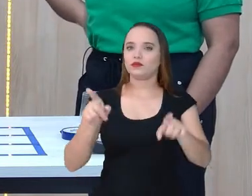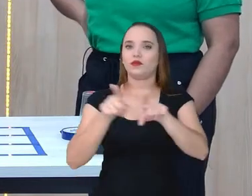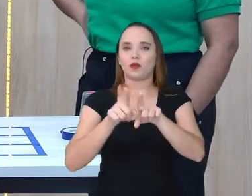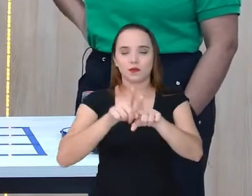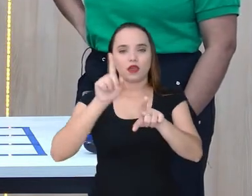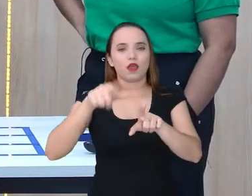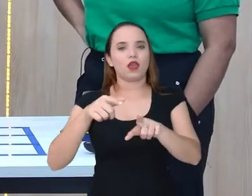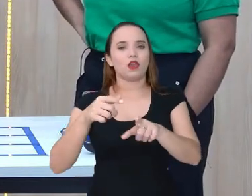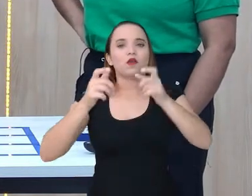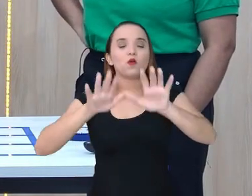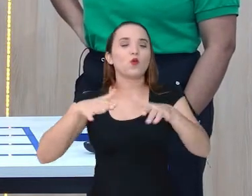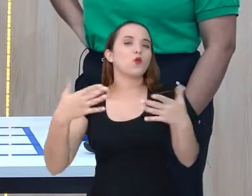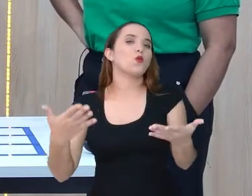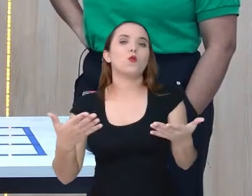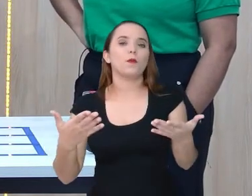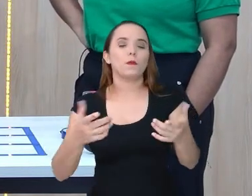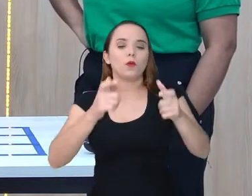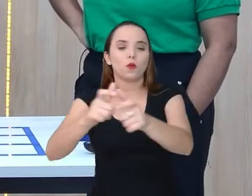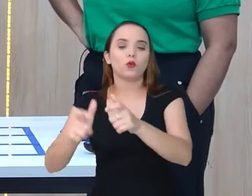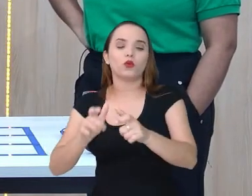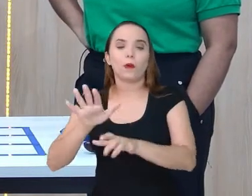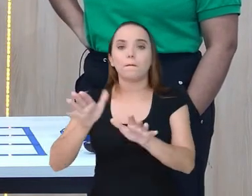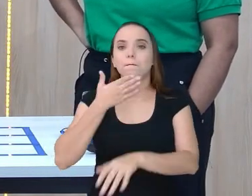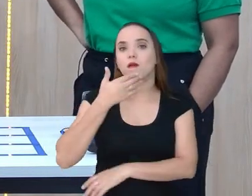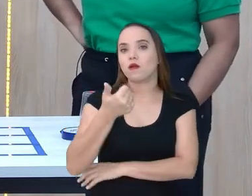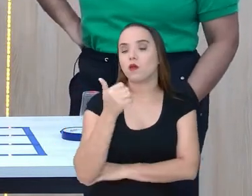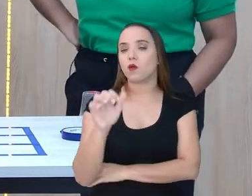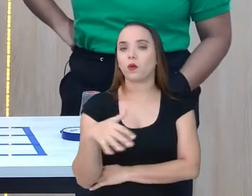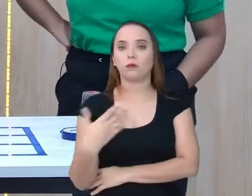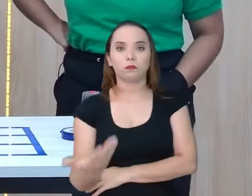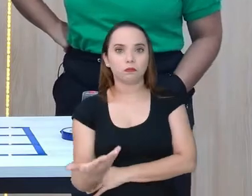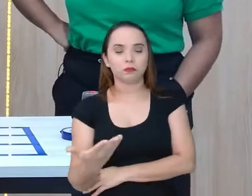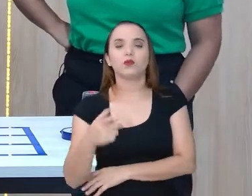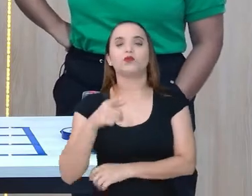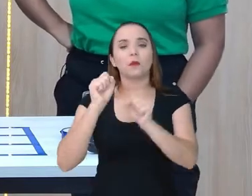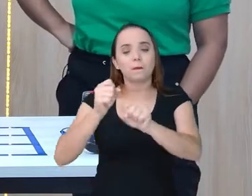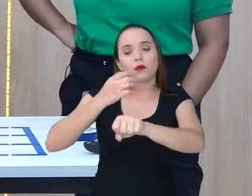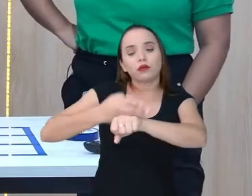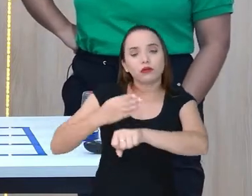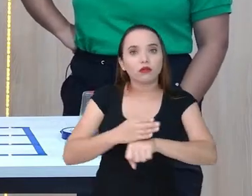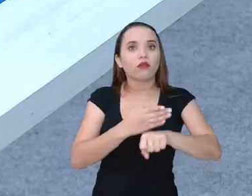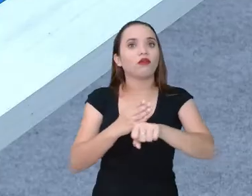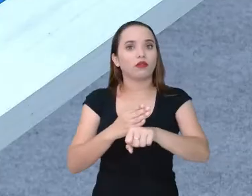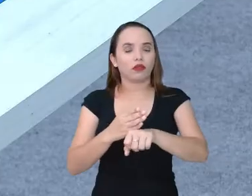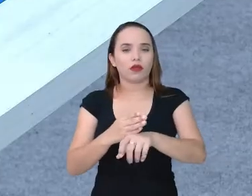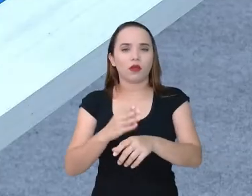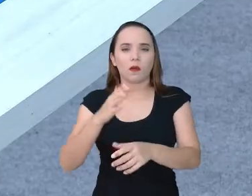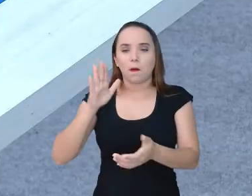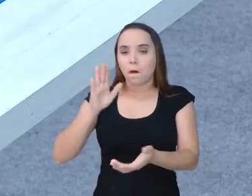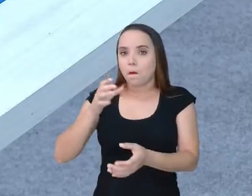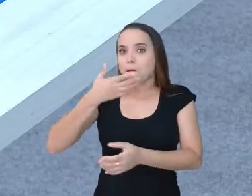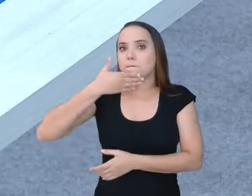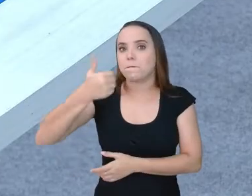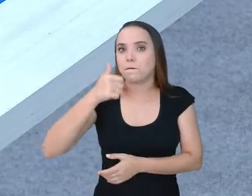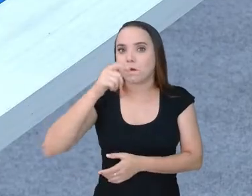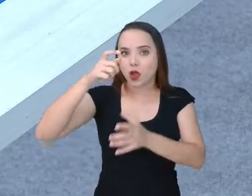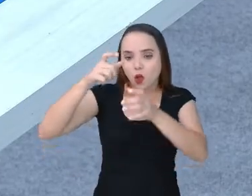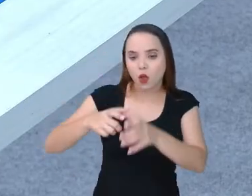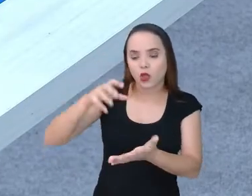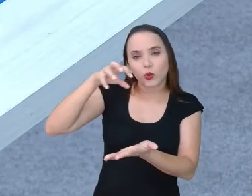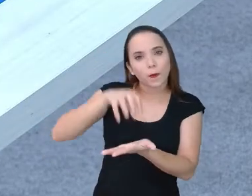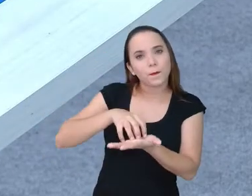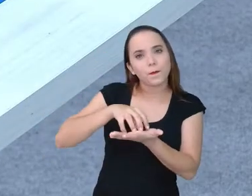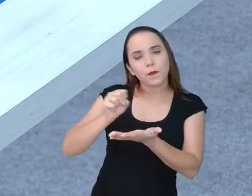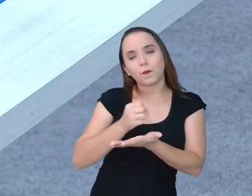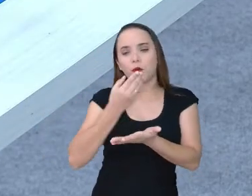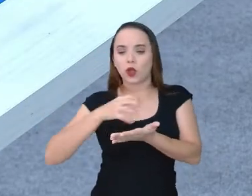começar um jogo da velha? E aí você pode treinar isso sozinho antes de jogar com alguém. Então qual o melhor lugar? Será que é no meio? Será que é aqui? Ou